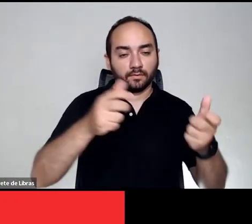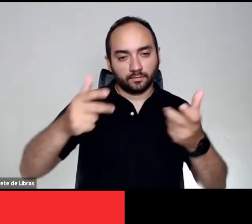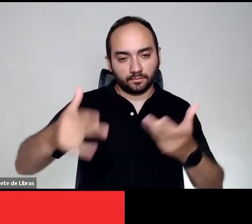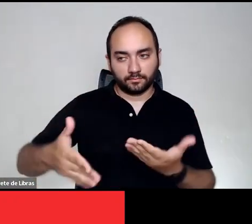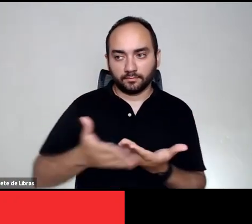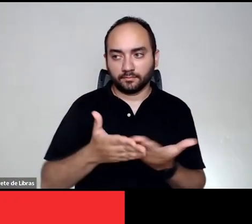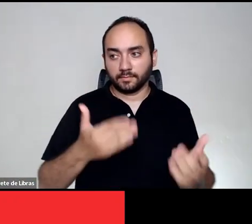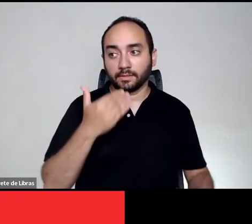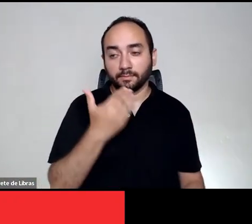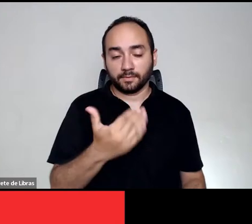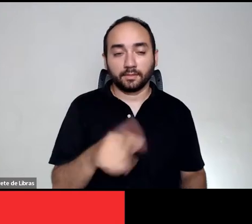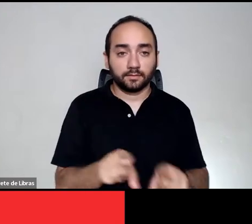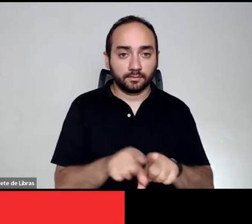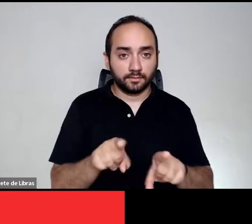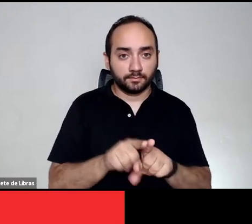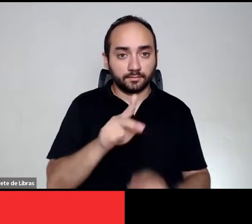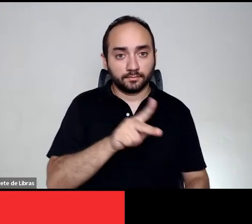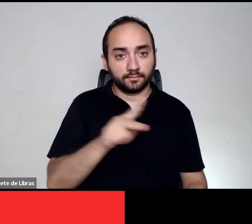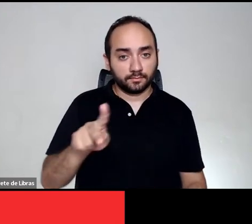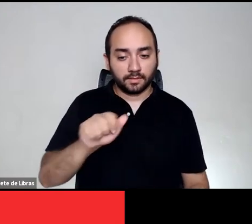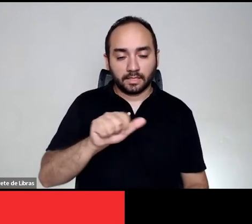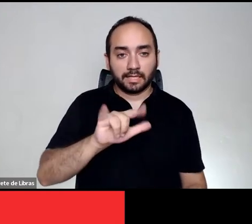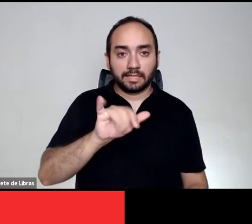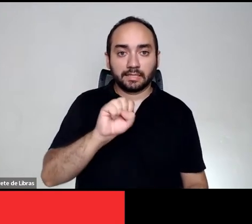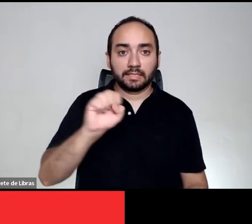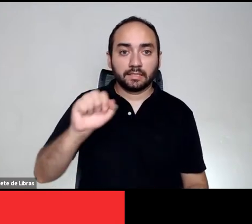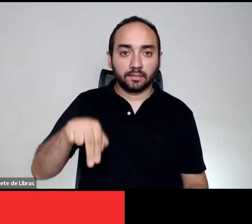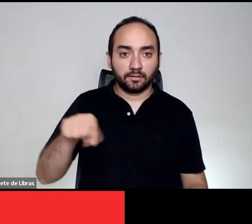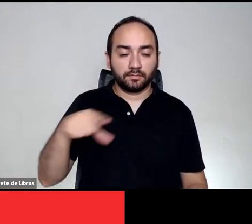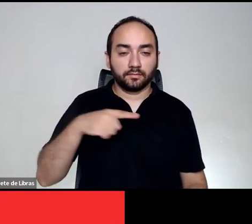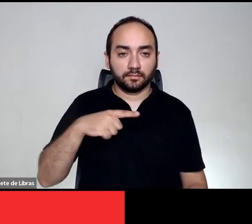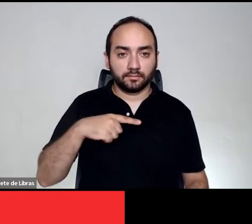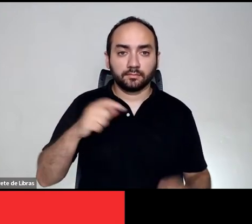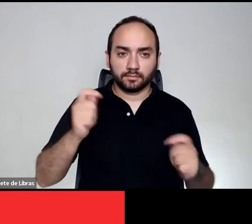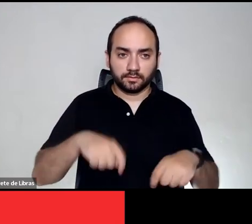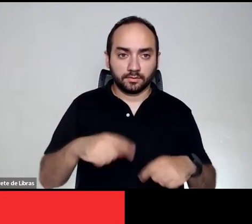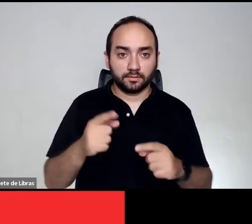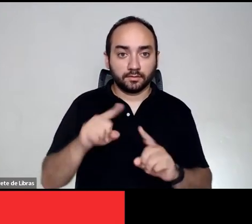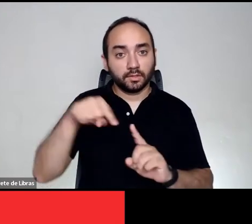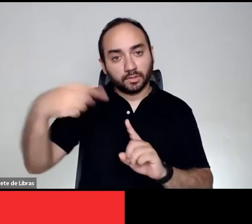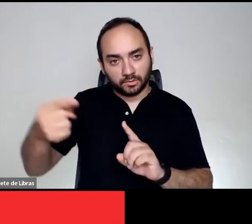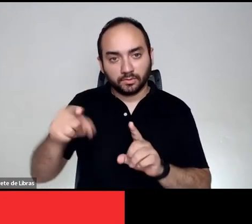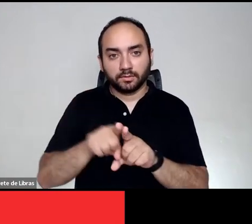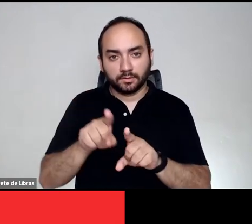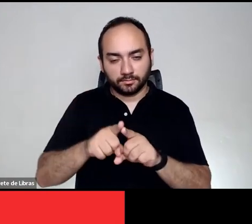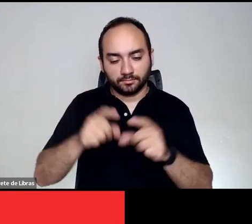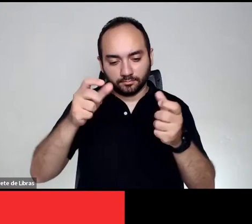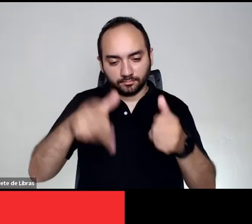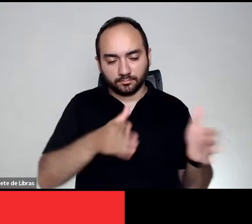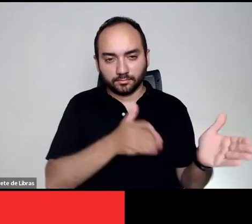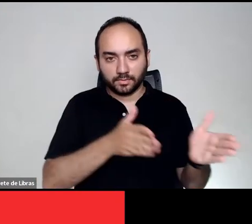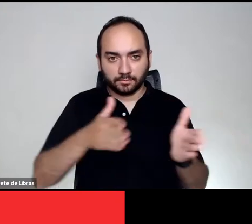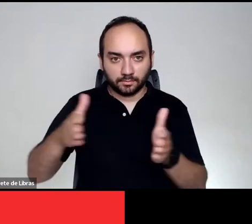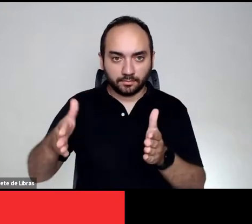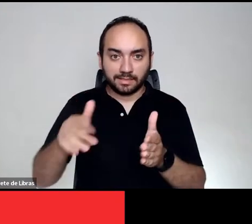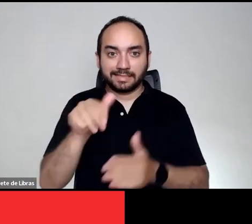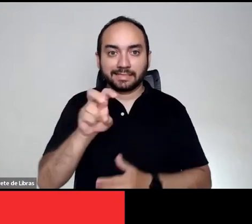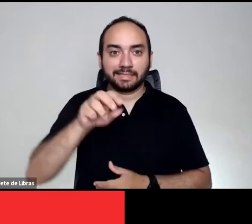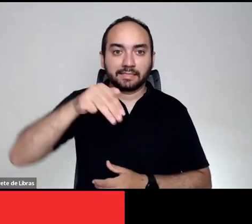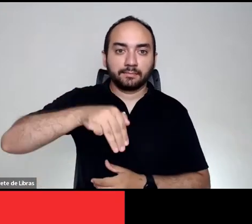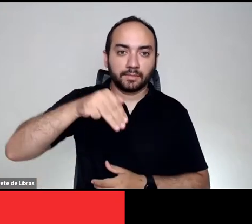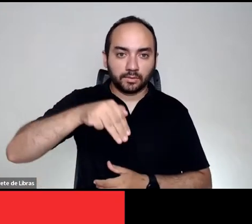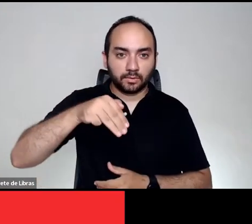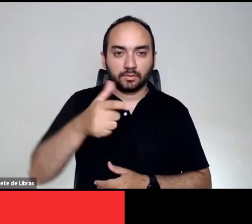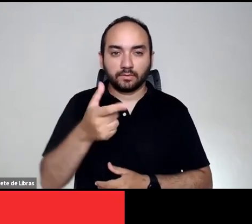ao professor Allison, que é o próximo e também aqui que nós possamos ficar entre os 15 e 20